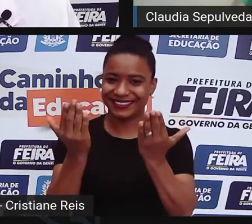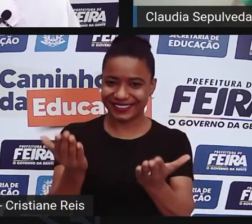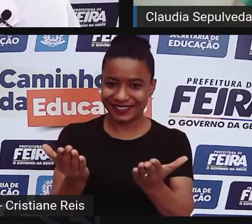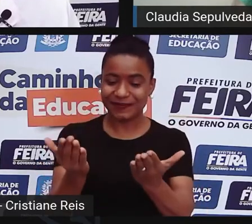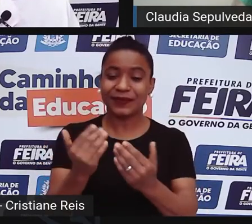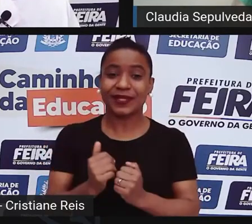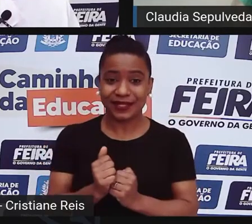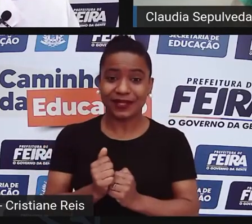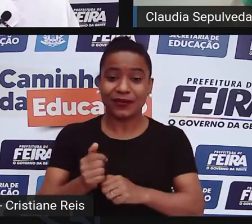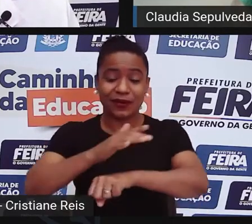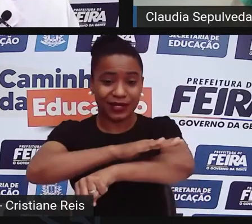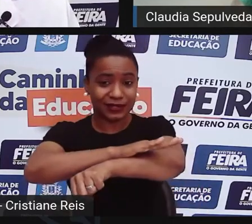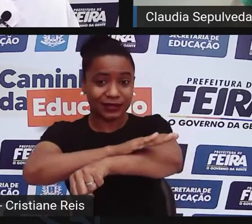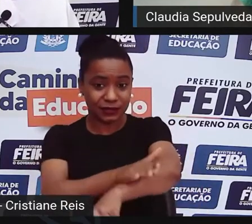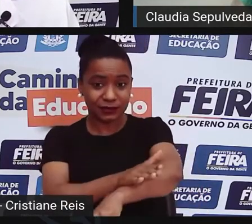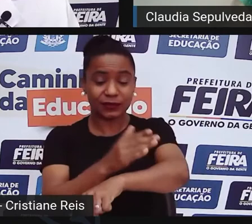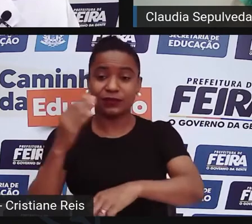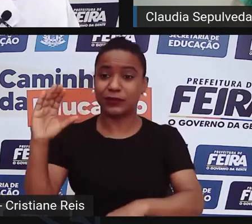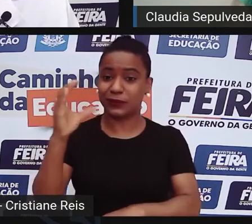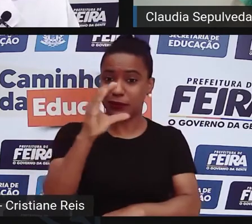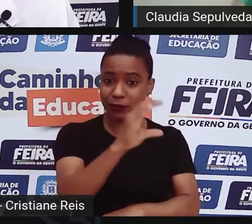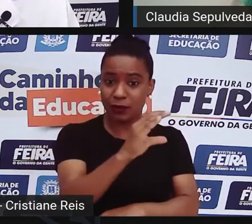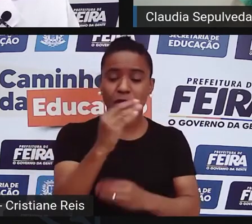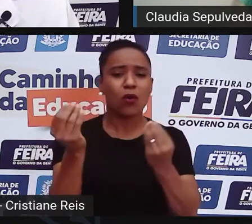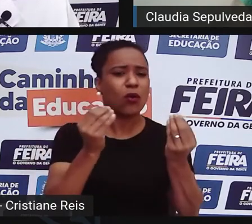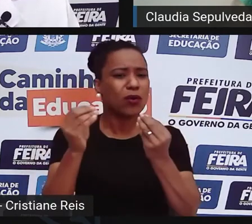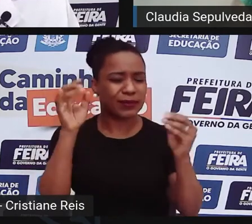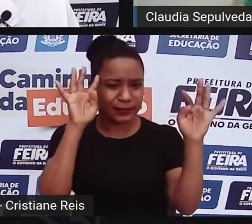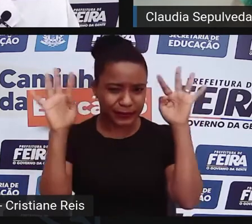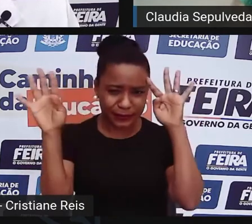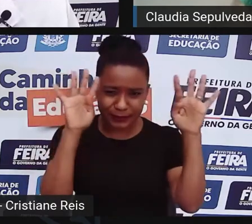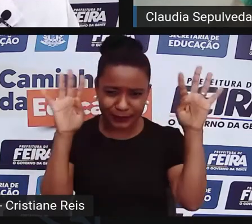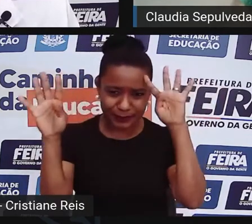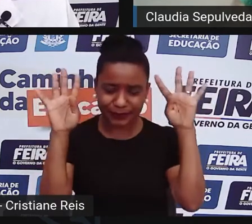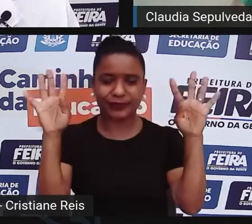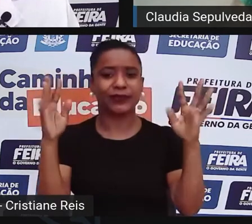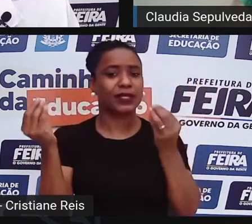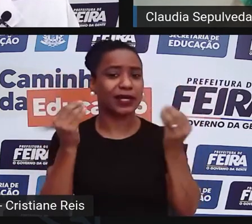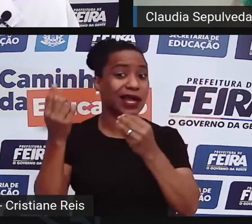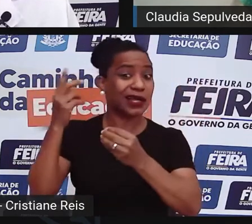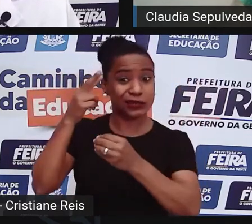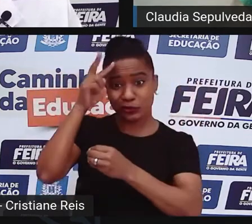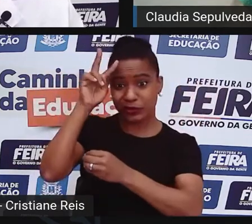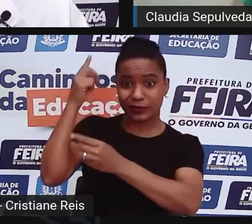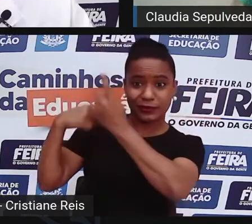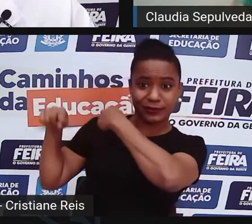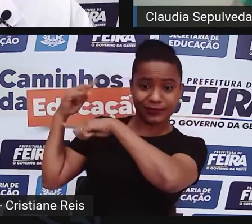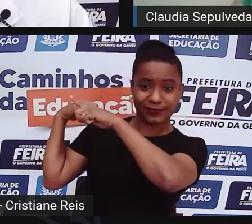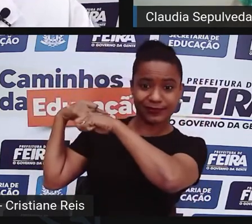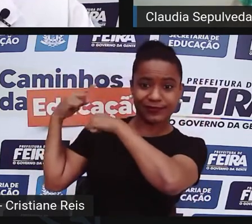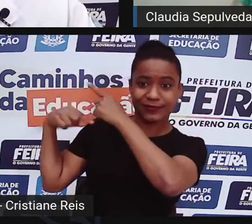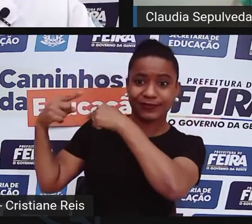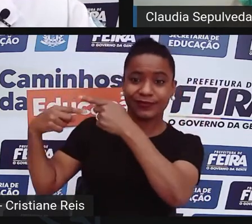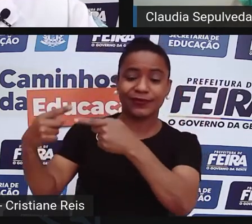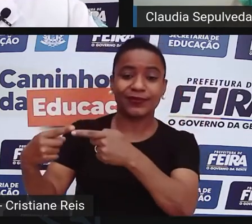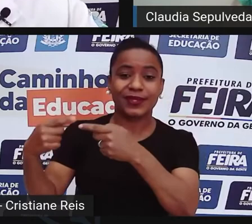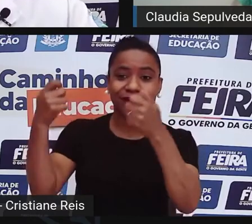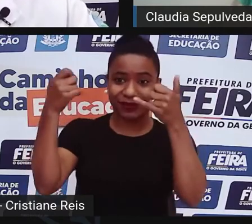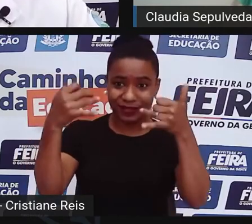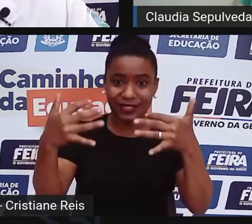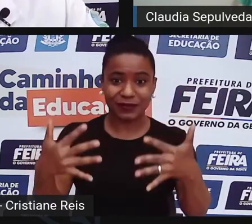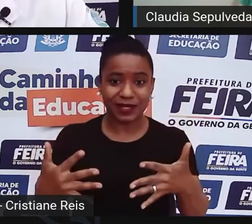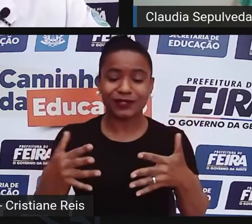científico, entender como essas teorias foram produzidas e essa relação histórica, eu me perdi aqui na fala, eu ia falar sobre Nina